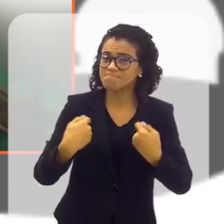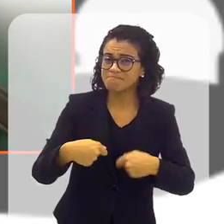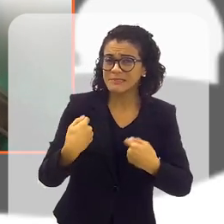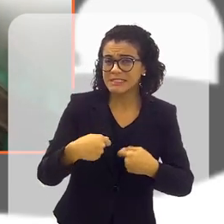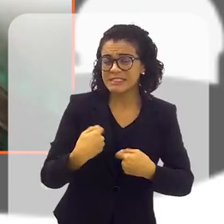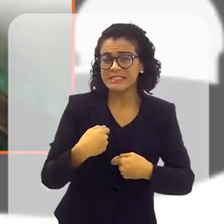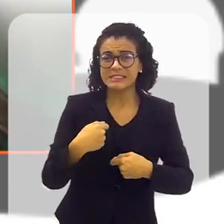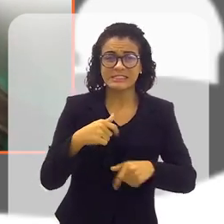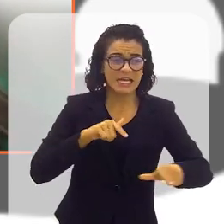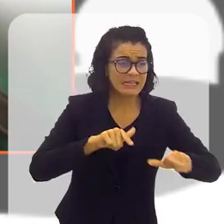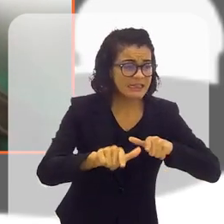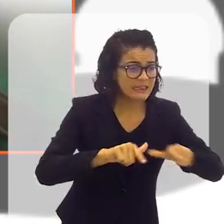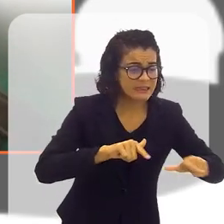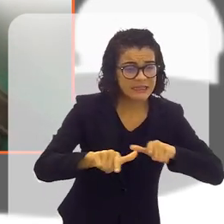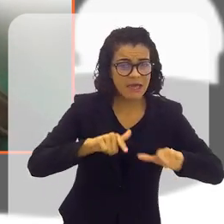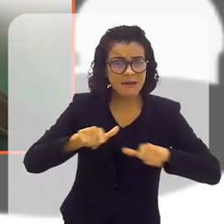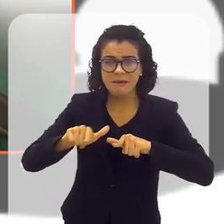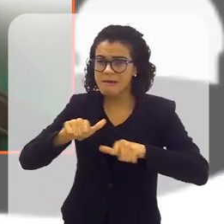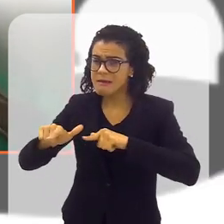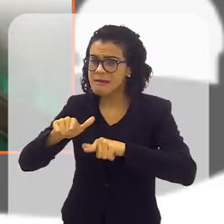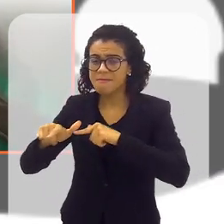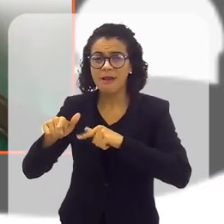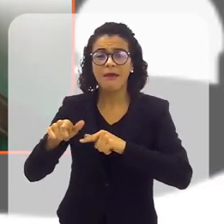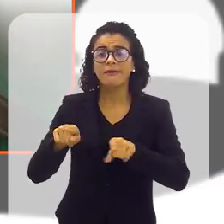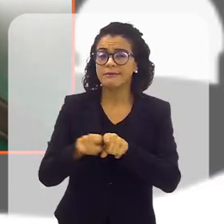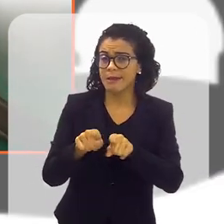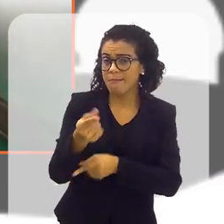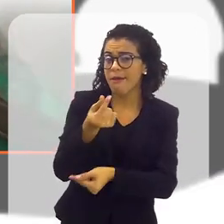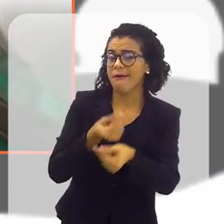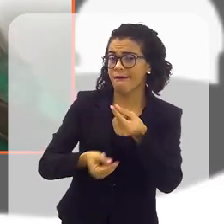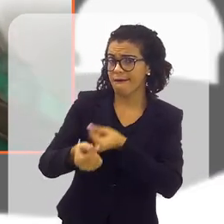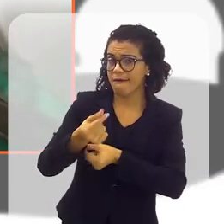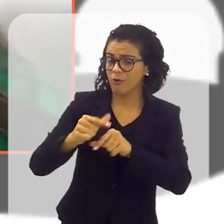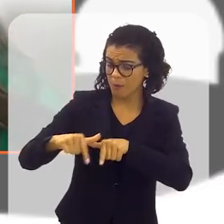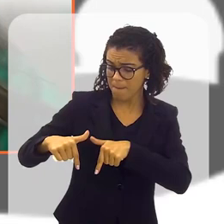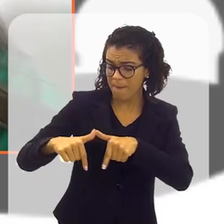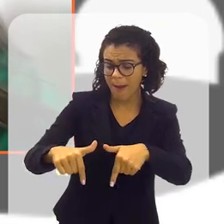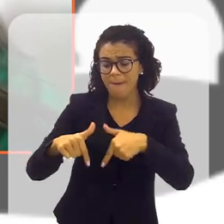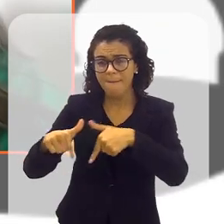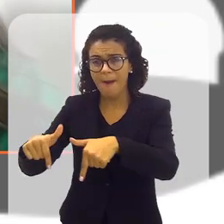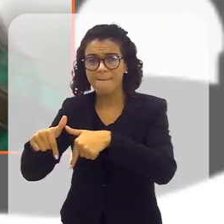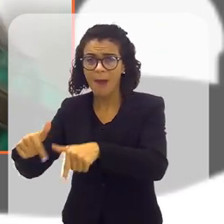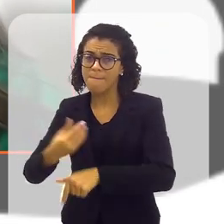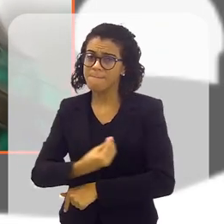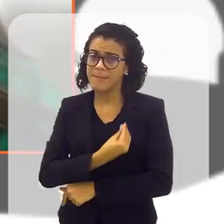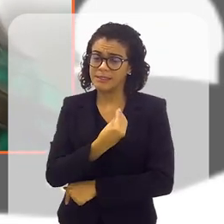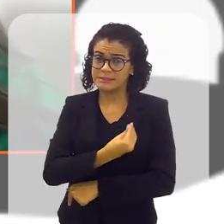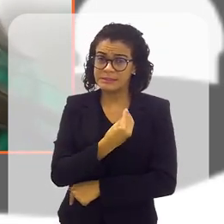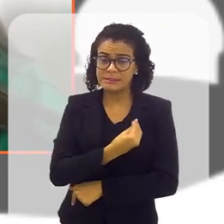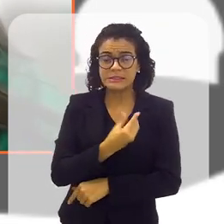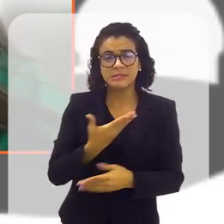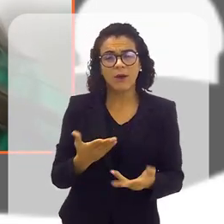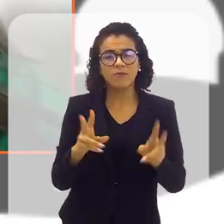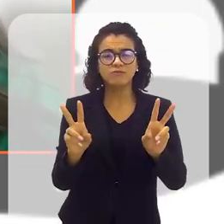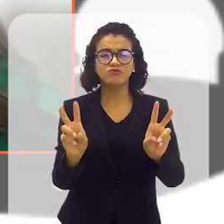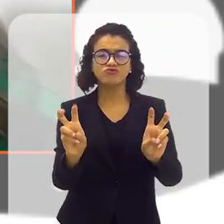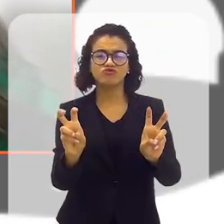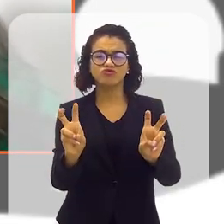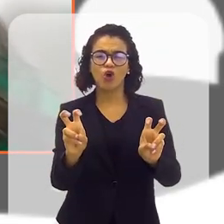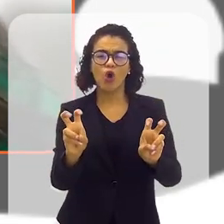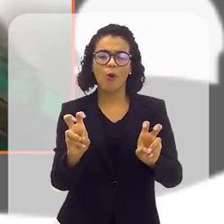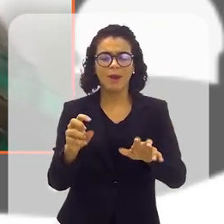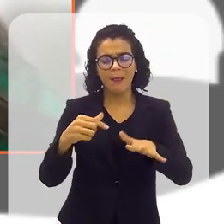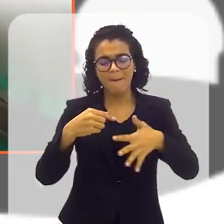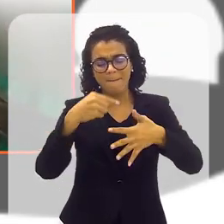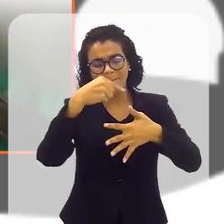produtiva, né? E economicamente ativa também. Então, essa questão de ser